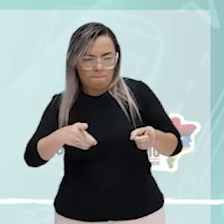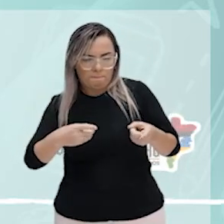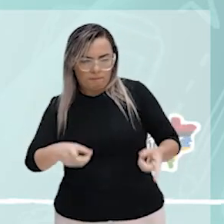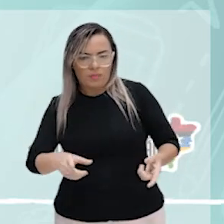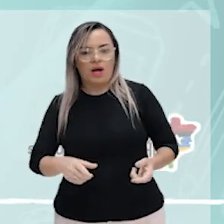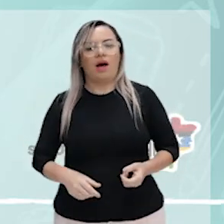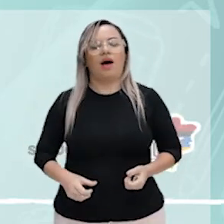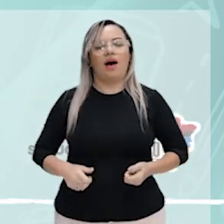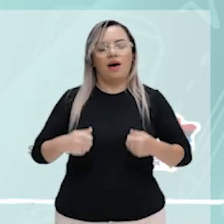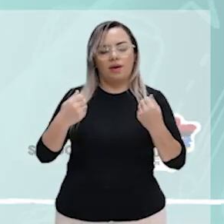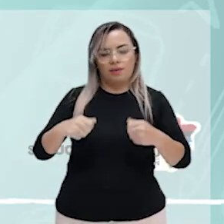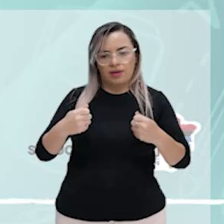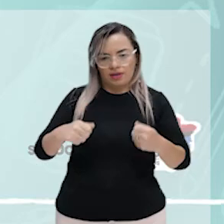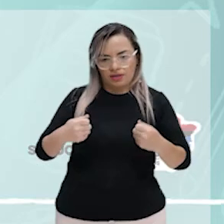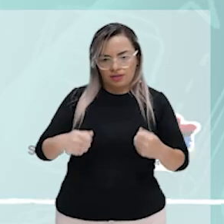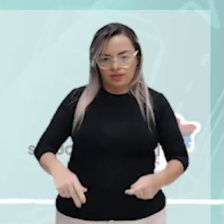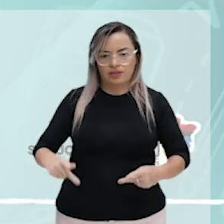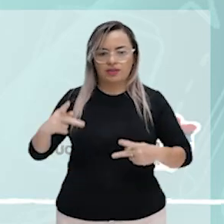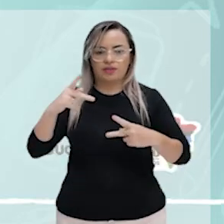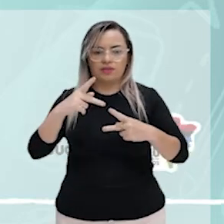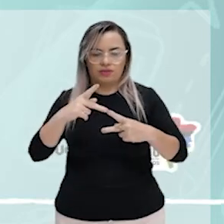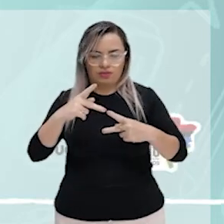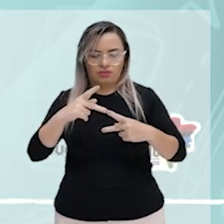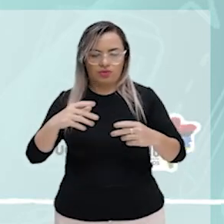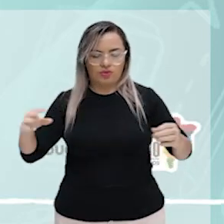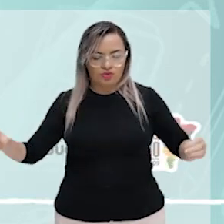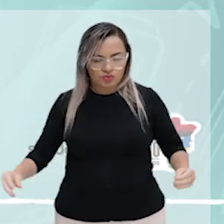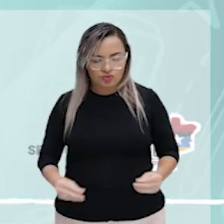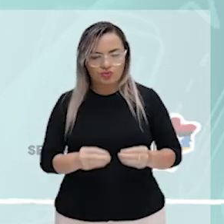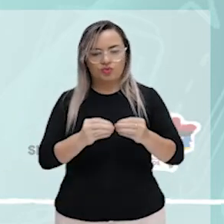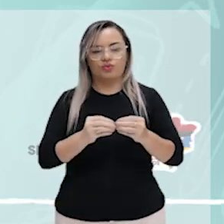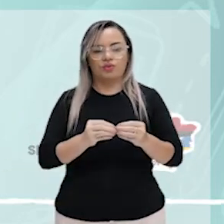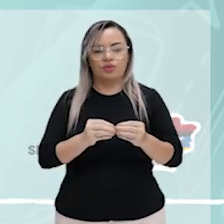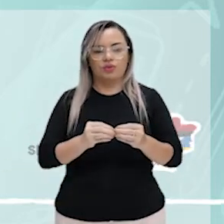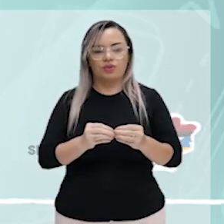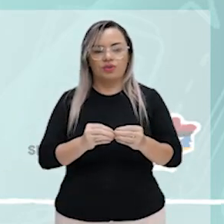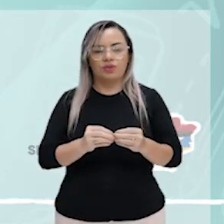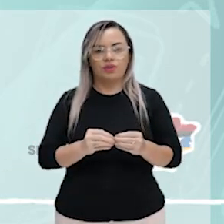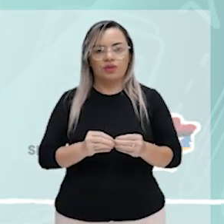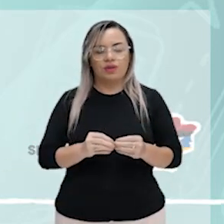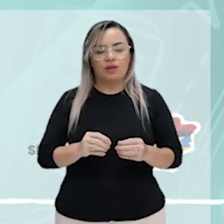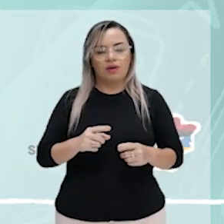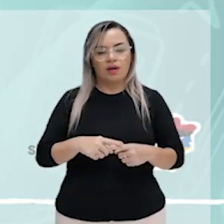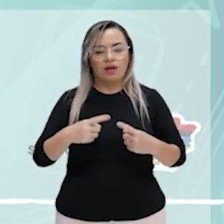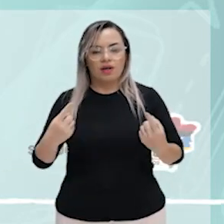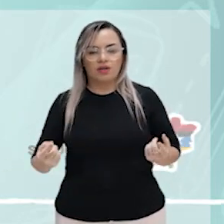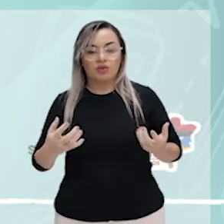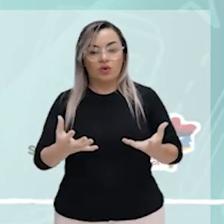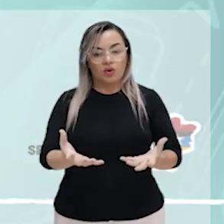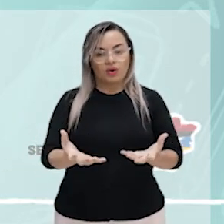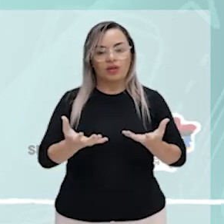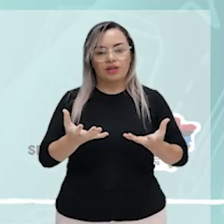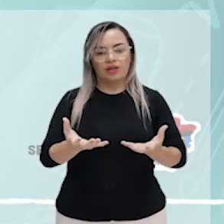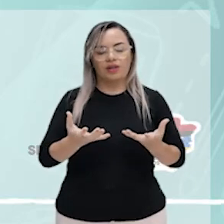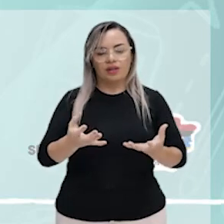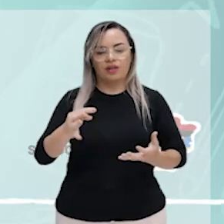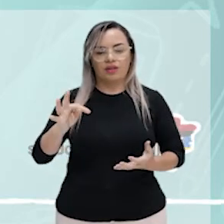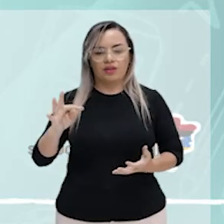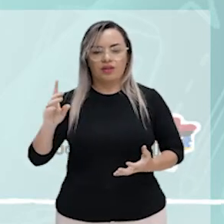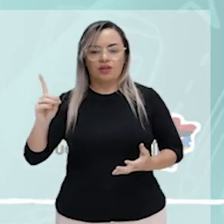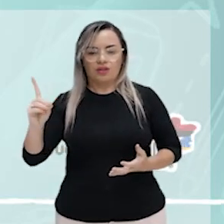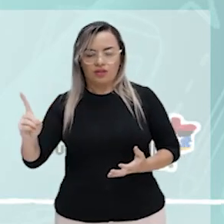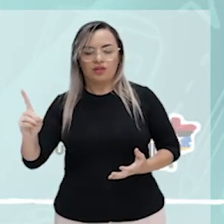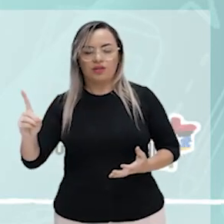preposição, tá certo? Significa desejar. Mas, como transitivo indireto, eu tenho que ter a